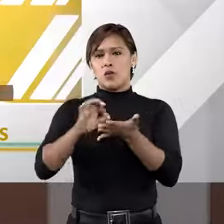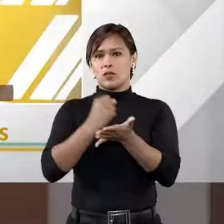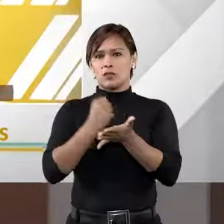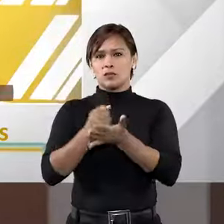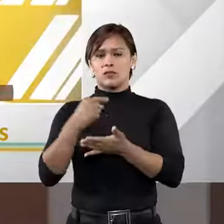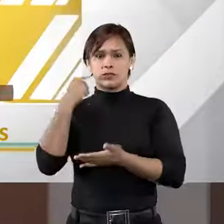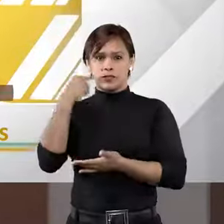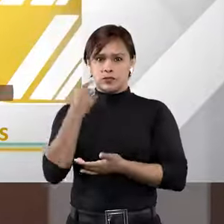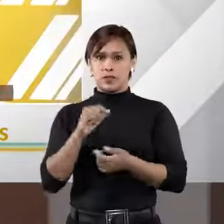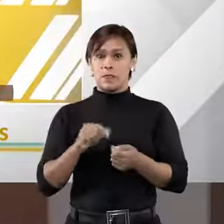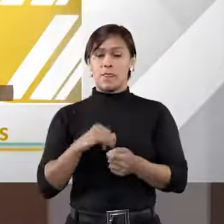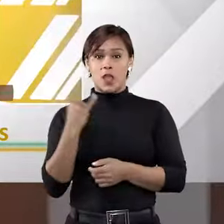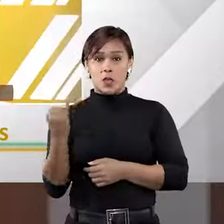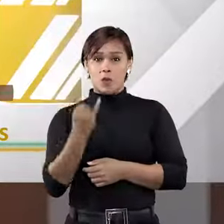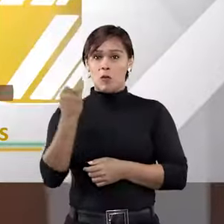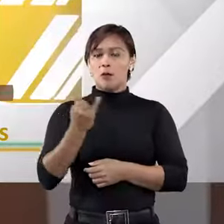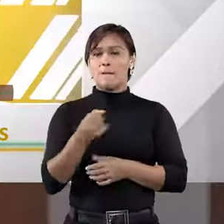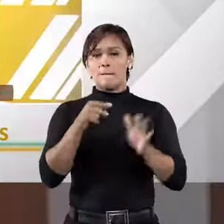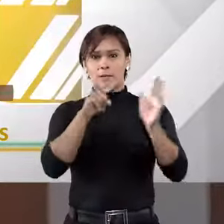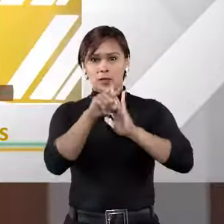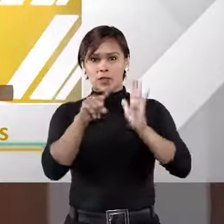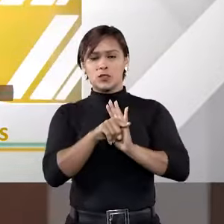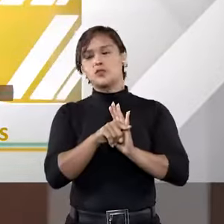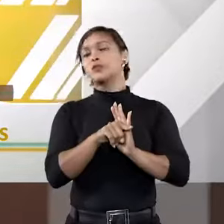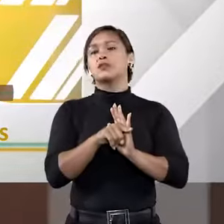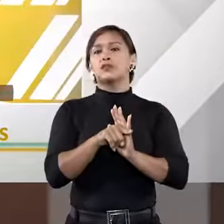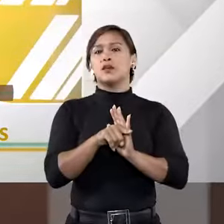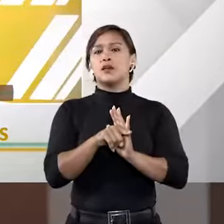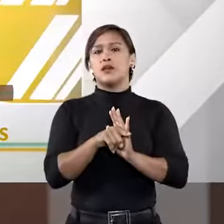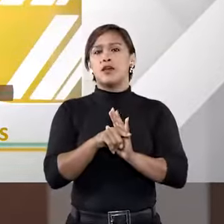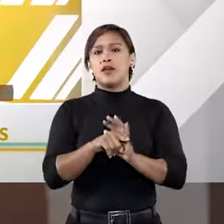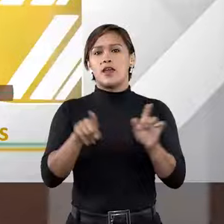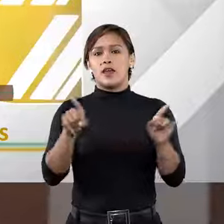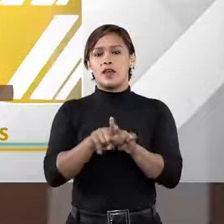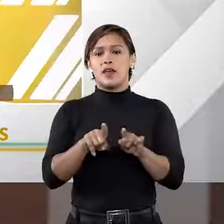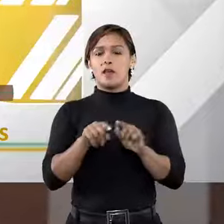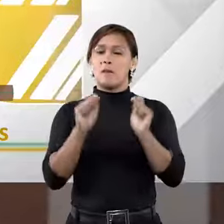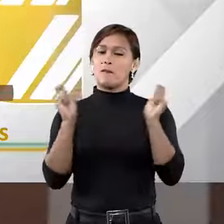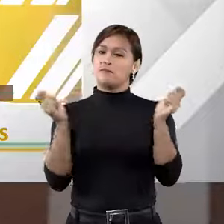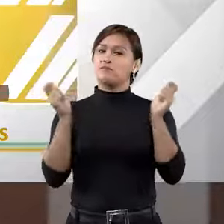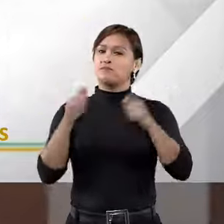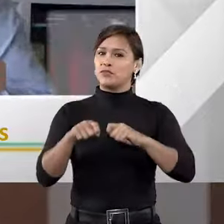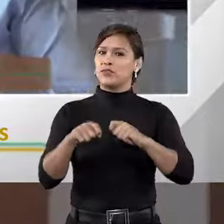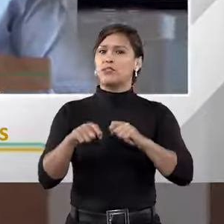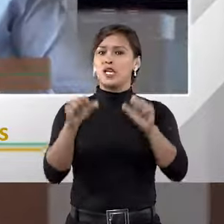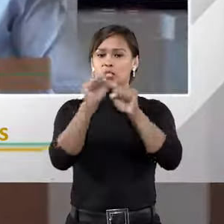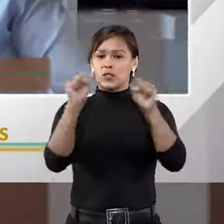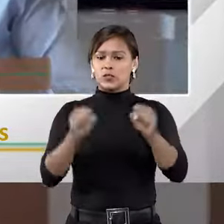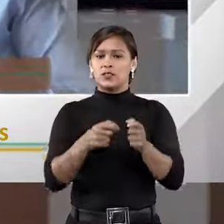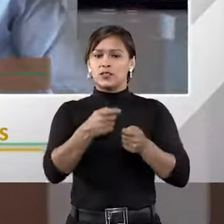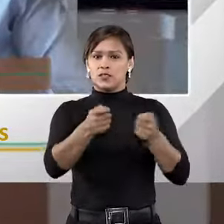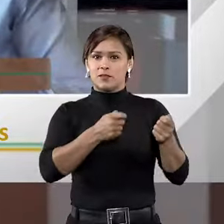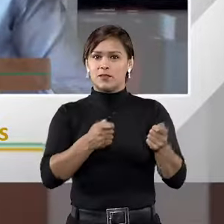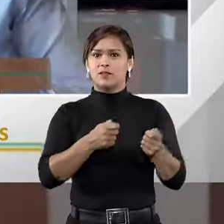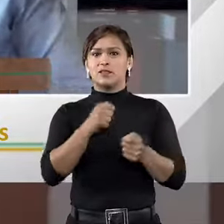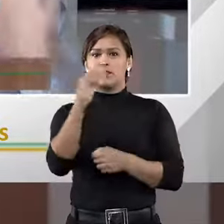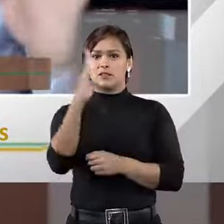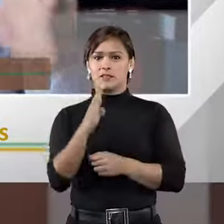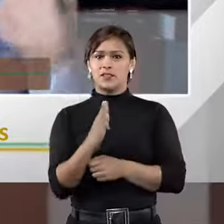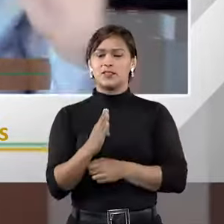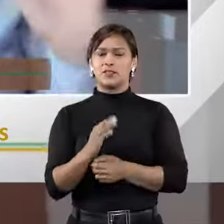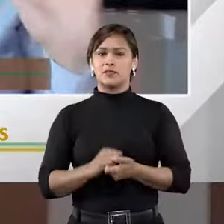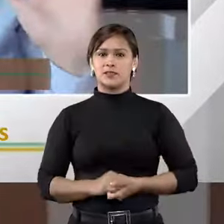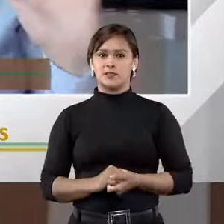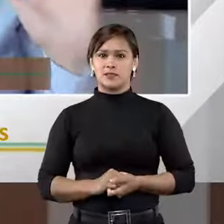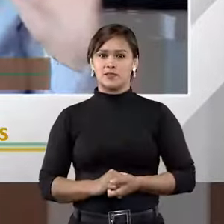Essa é uma excelente pergunta e talvez toque no calo do sistema arbitral brasileiro. Eu